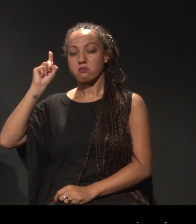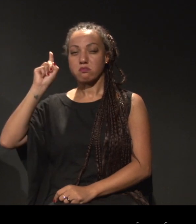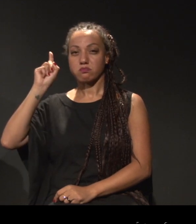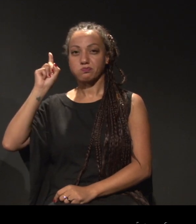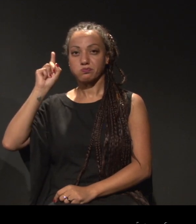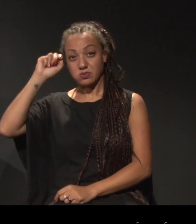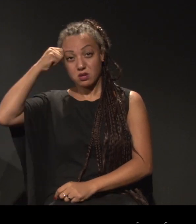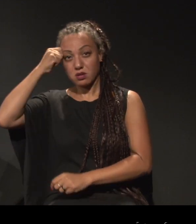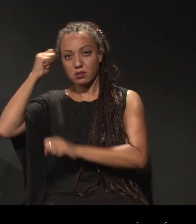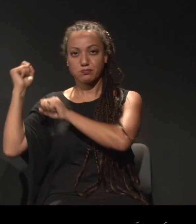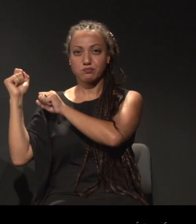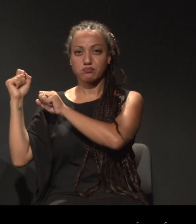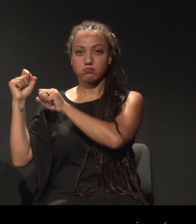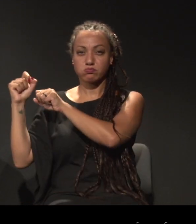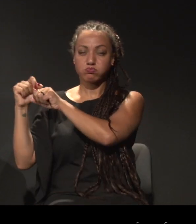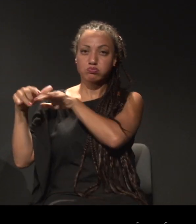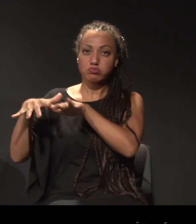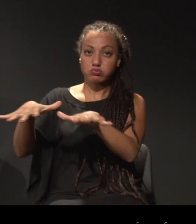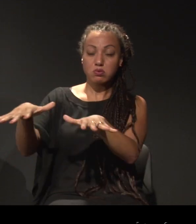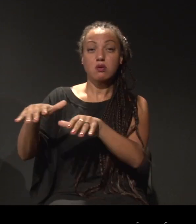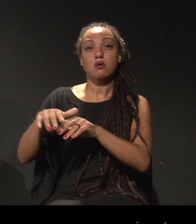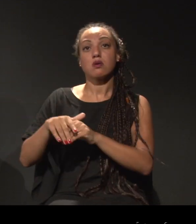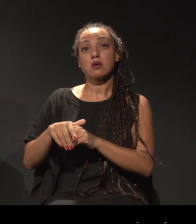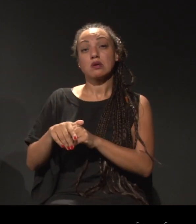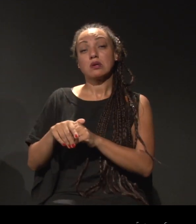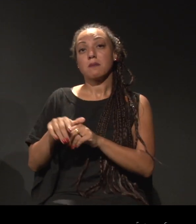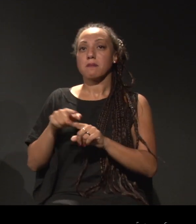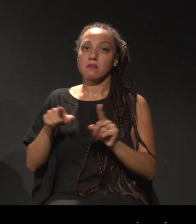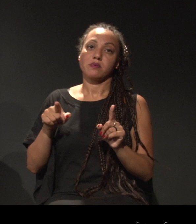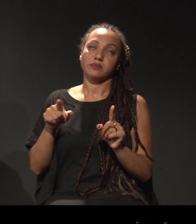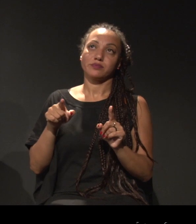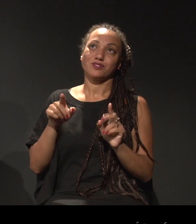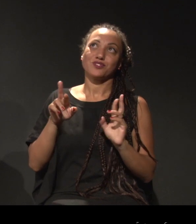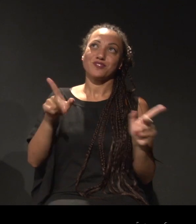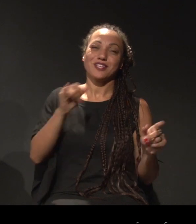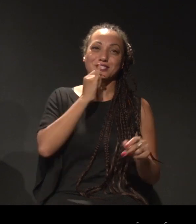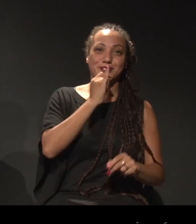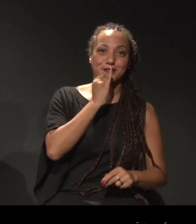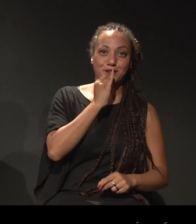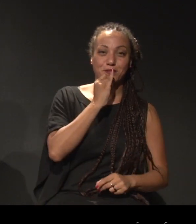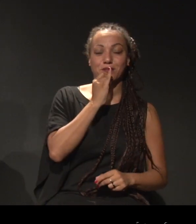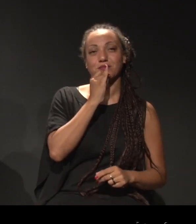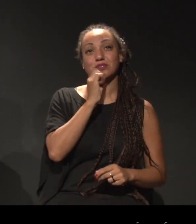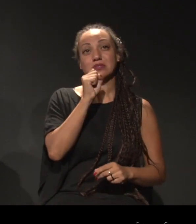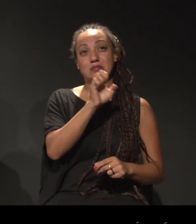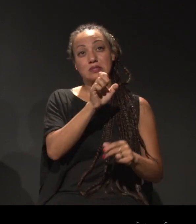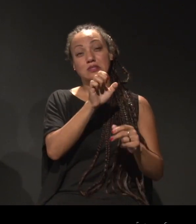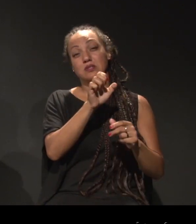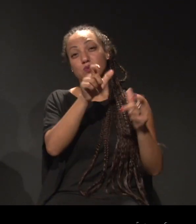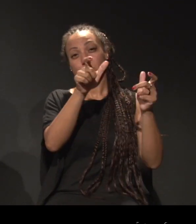tem a mesma conotação lógico em locais de maioria